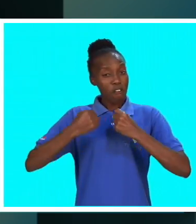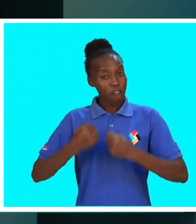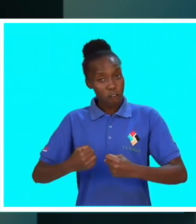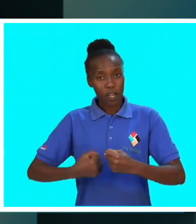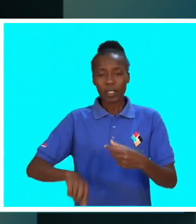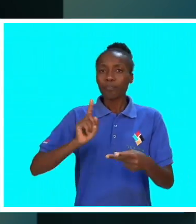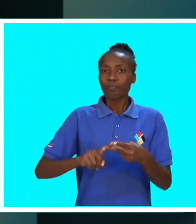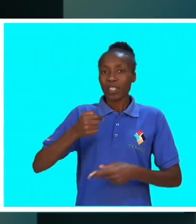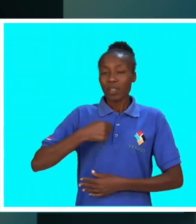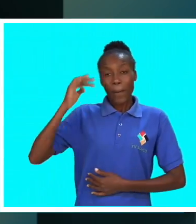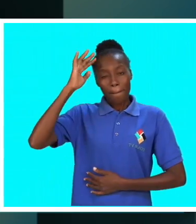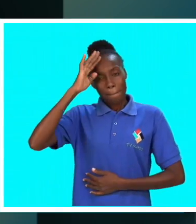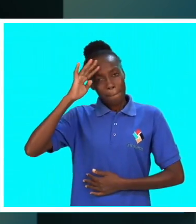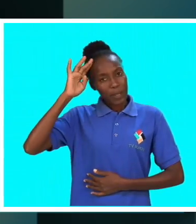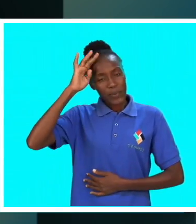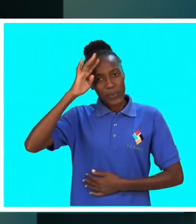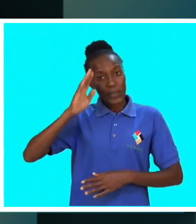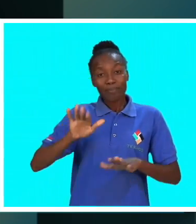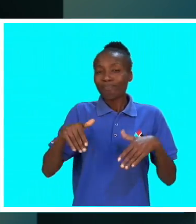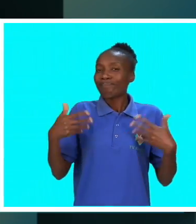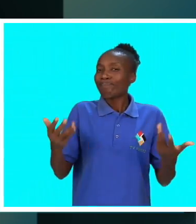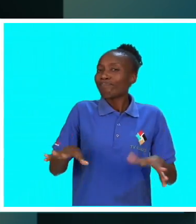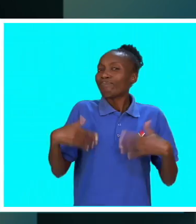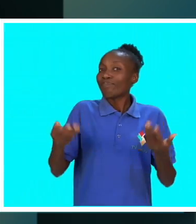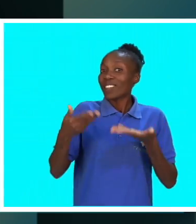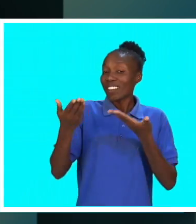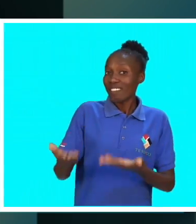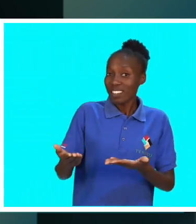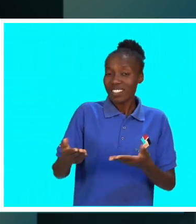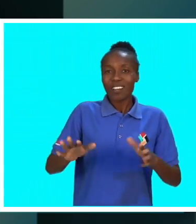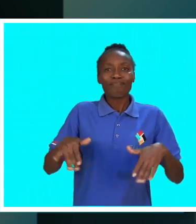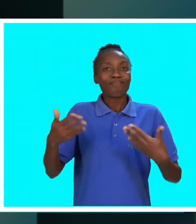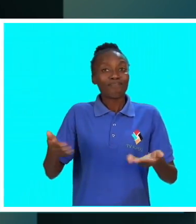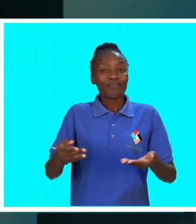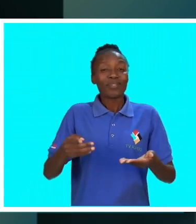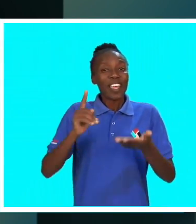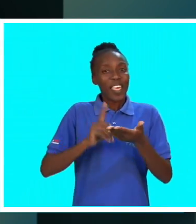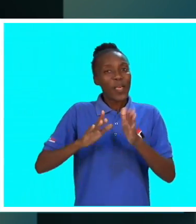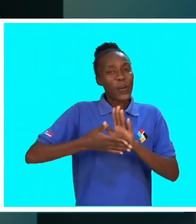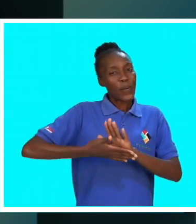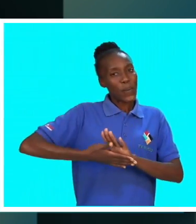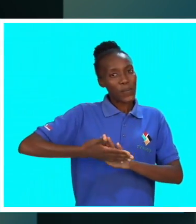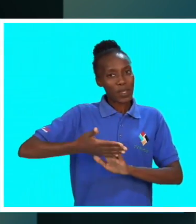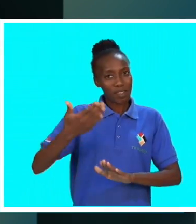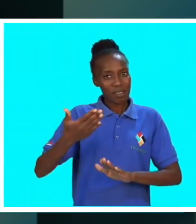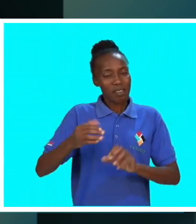esta é uma iniciativa que deve perdurar,